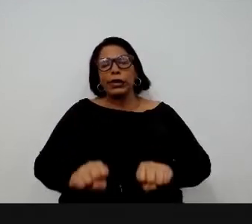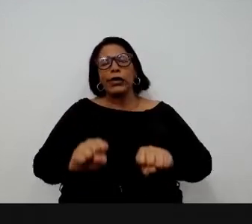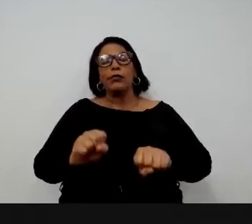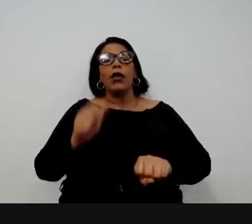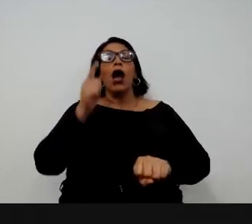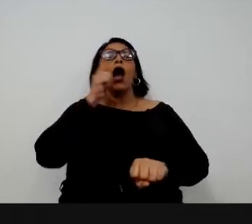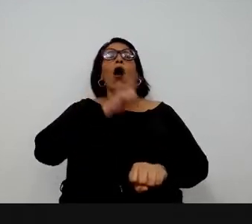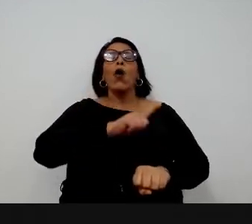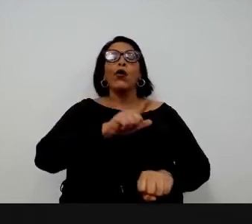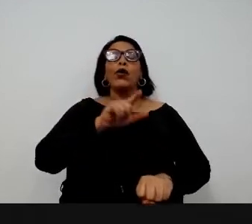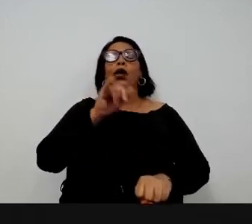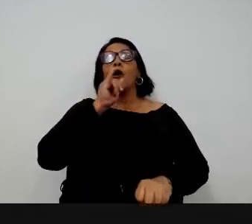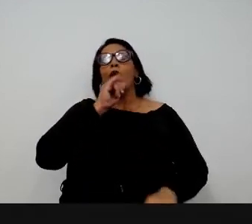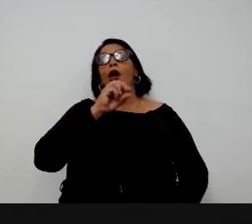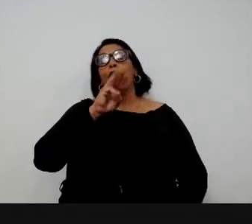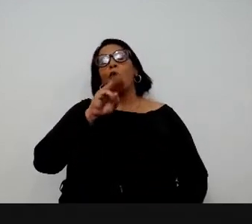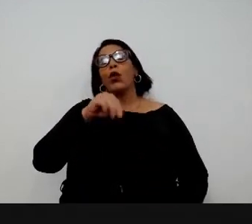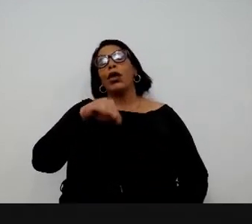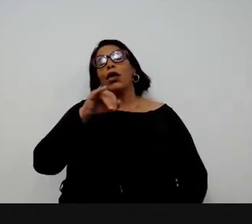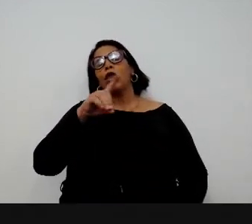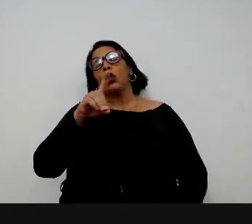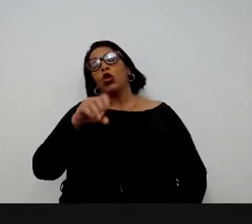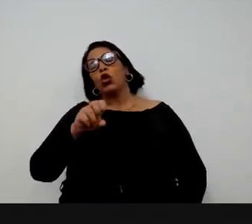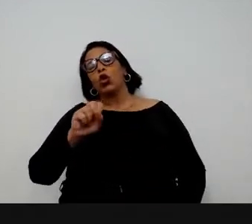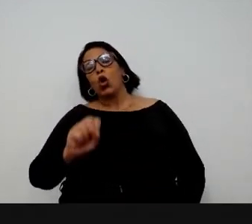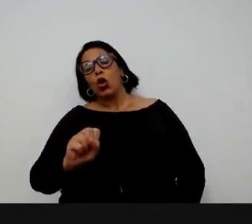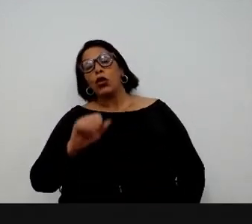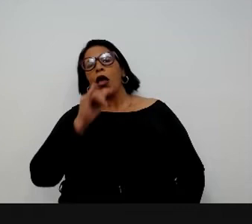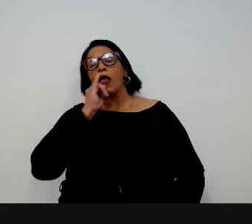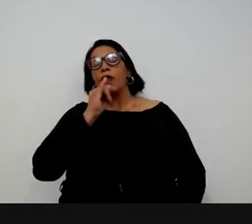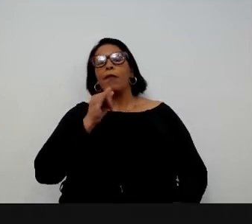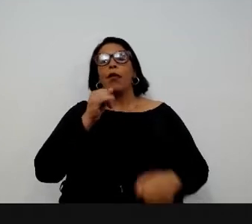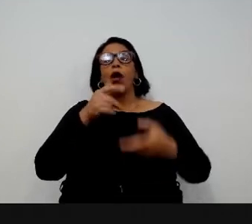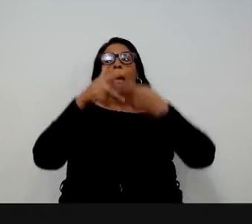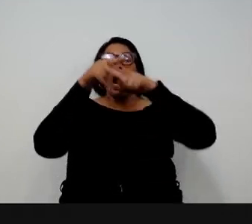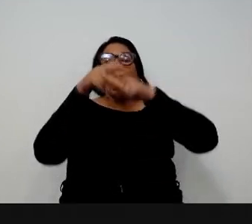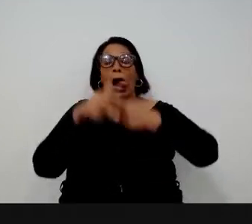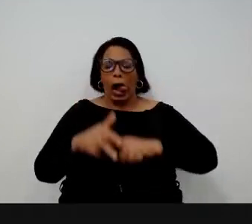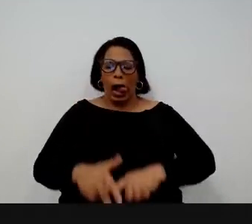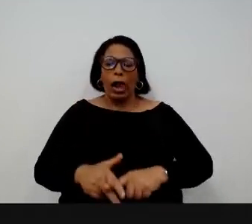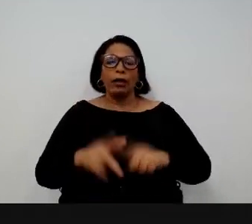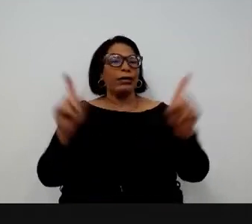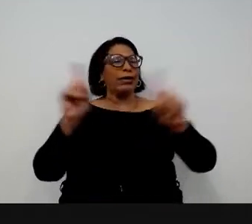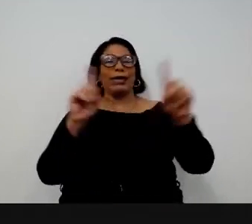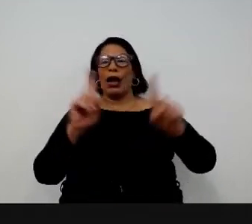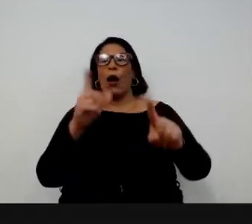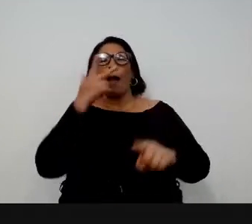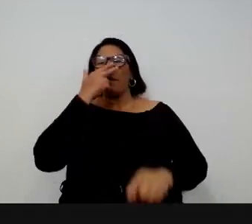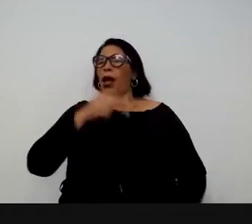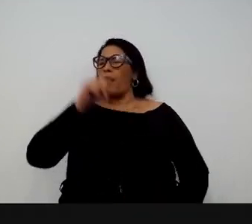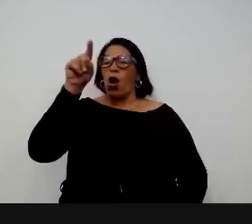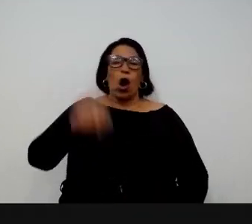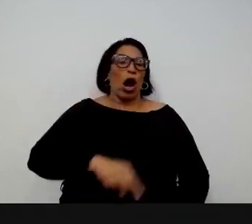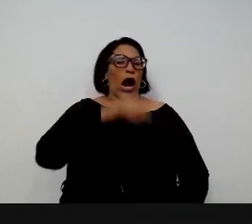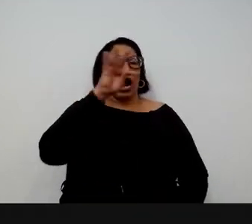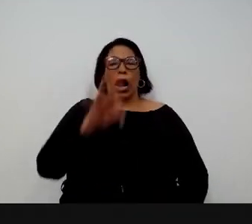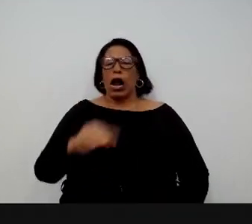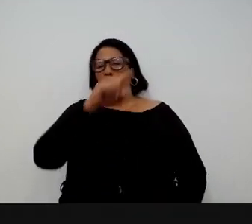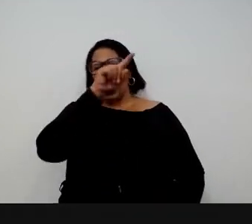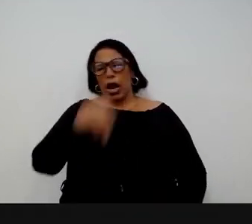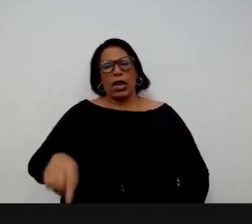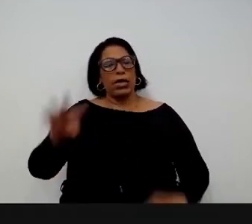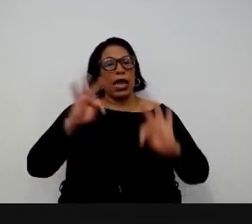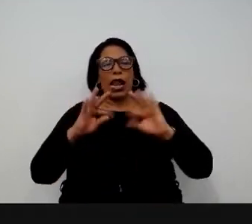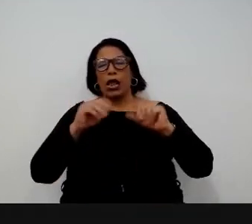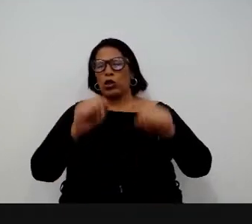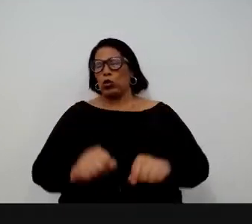aconteceu com o Microsoft Windows, por exemplo. Chegou no momento em que era mais fácil você recomeçar do zero do que continuar atualizando e corrigindo aquele código